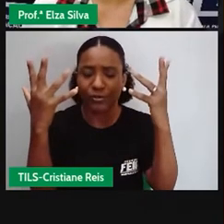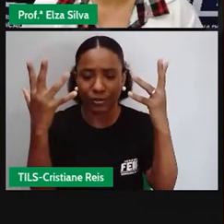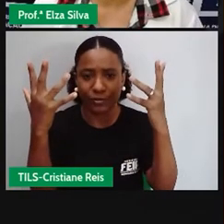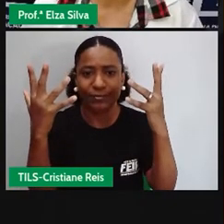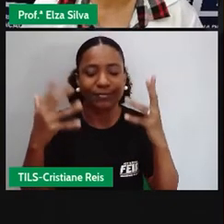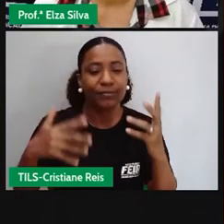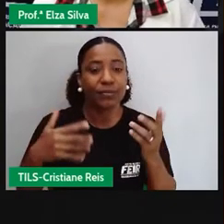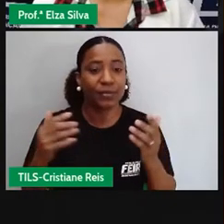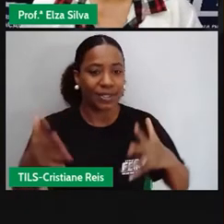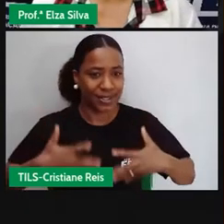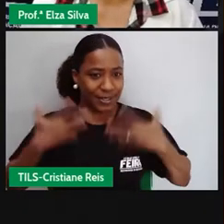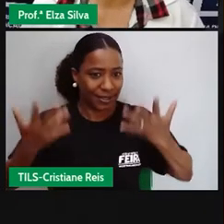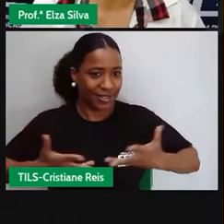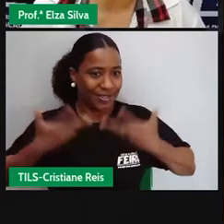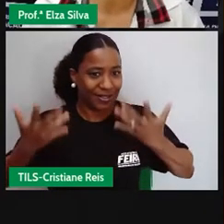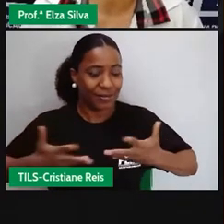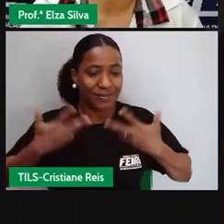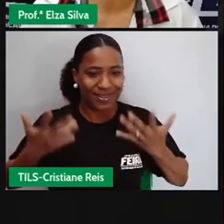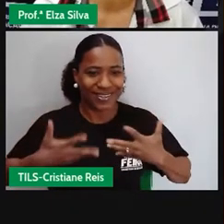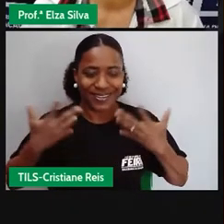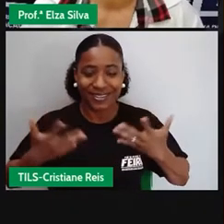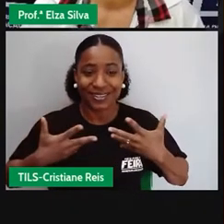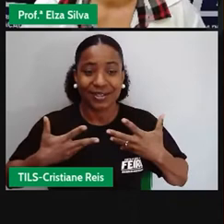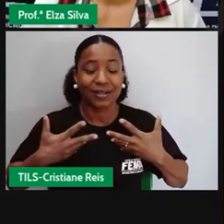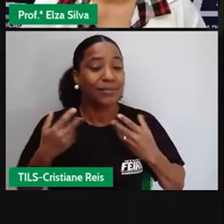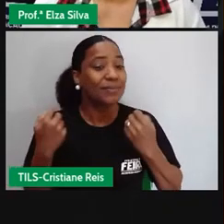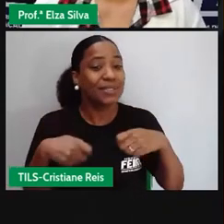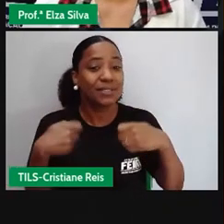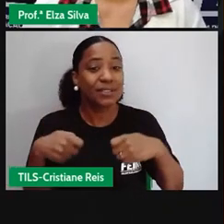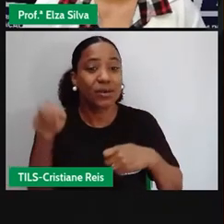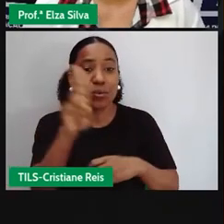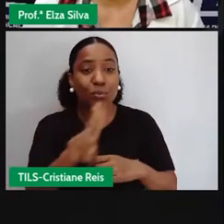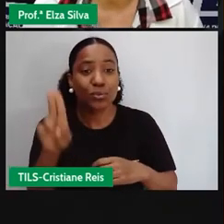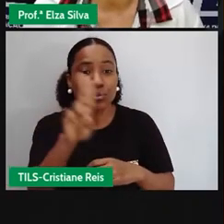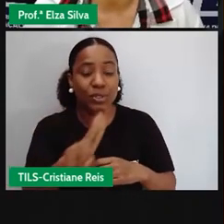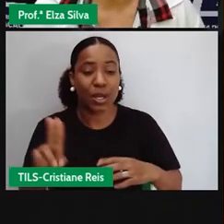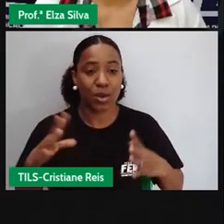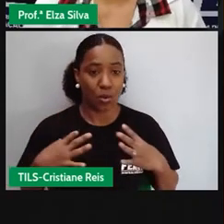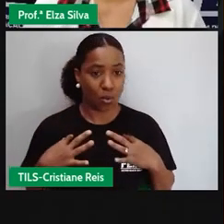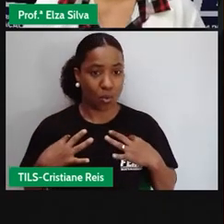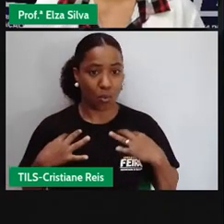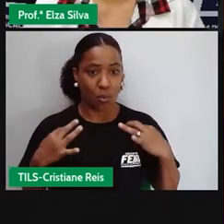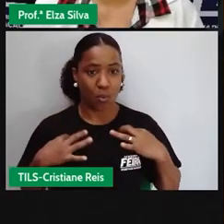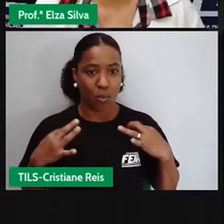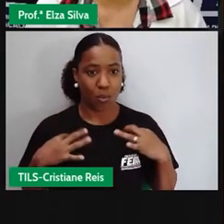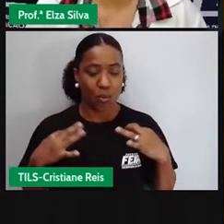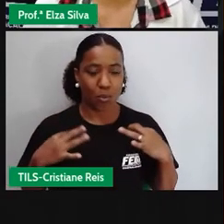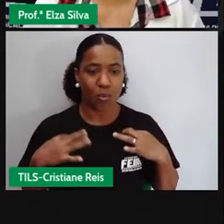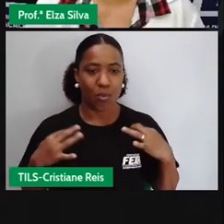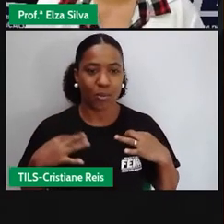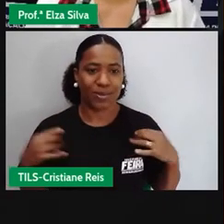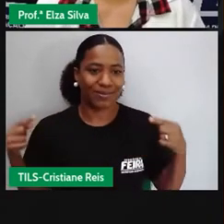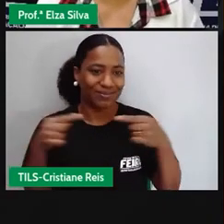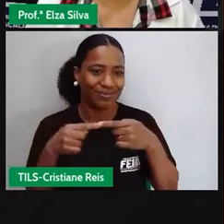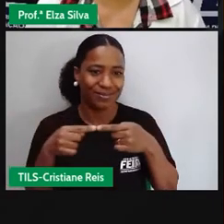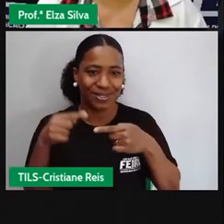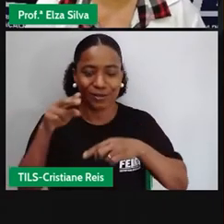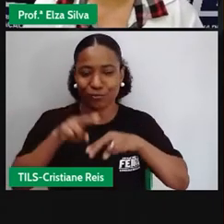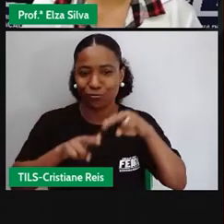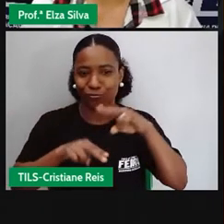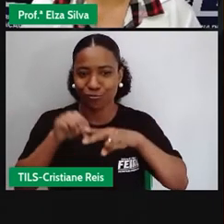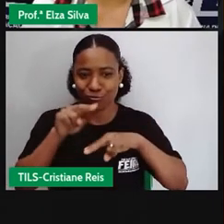utilizarmos traditional dress. As roupas, né? O vestuário tradicional